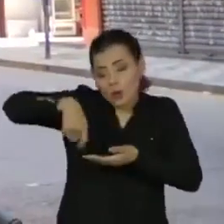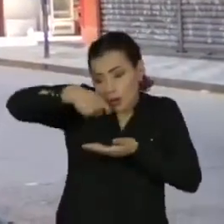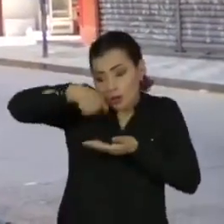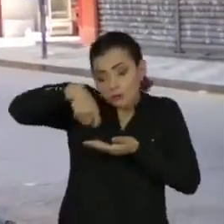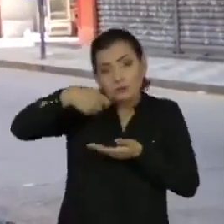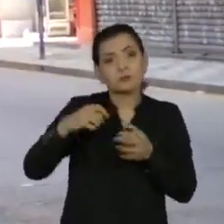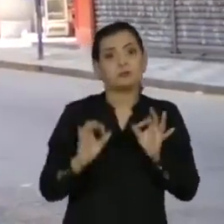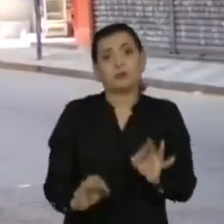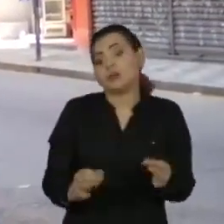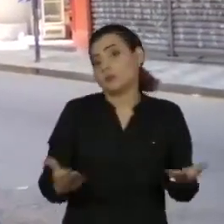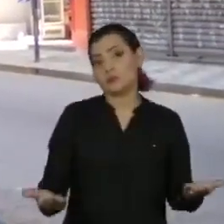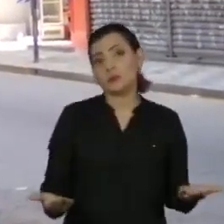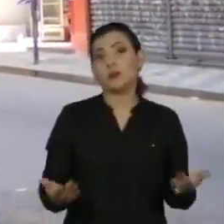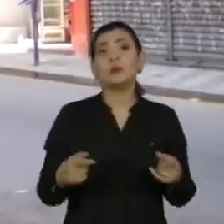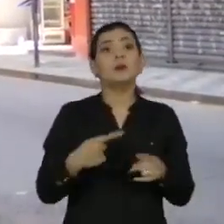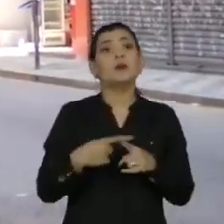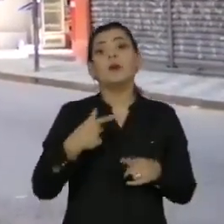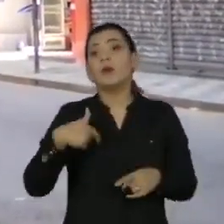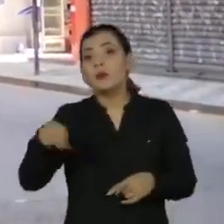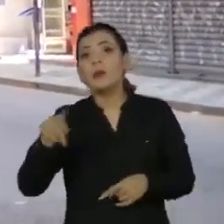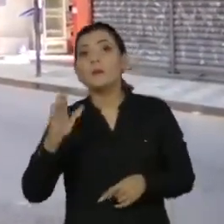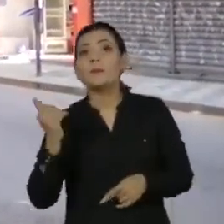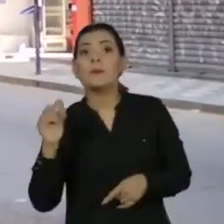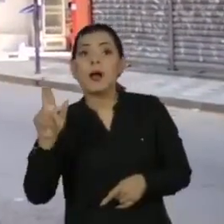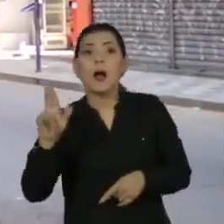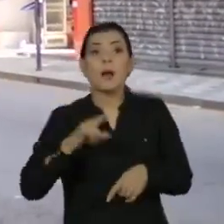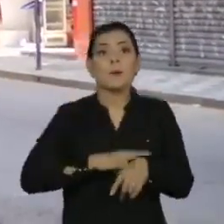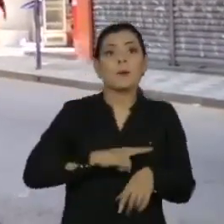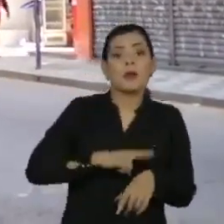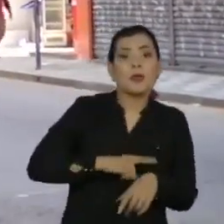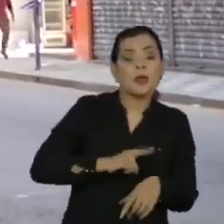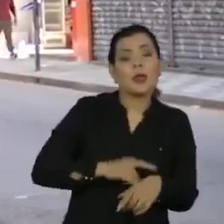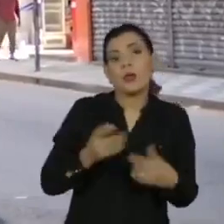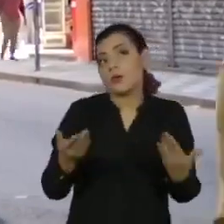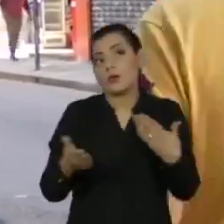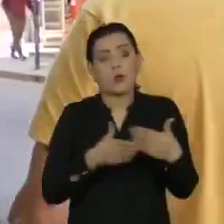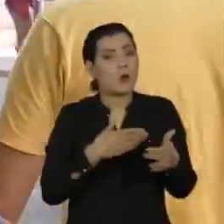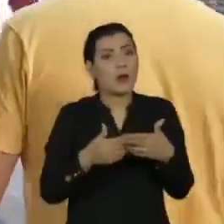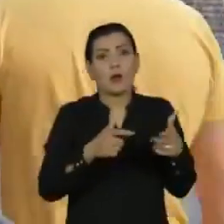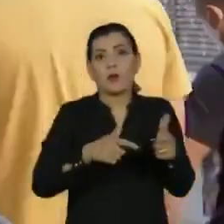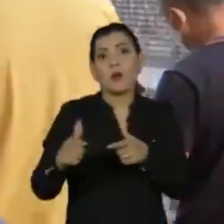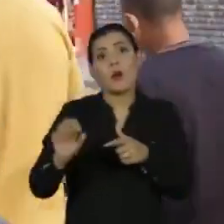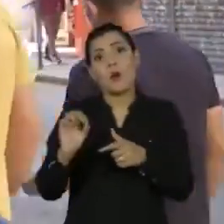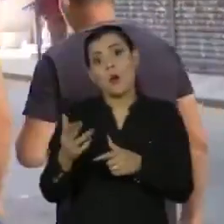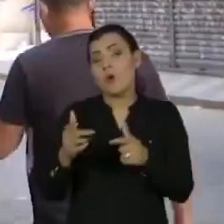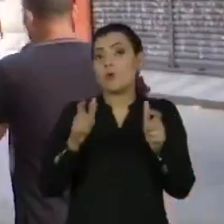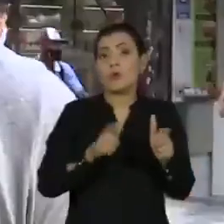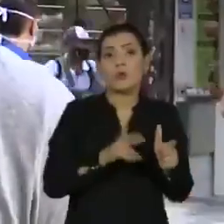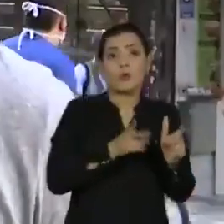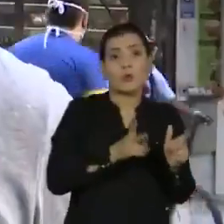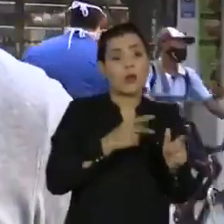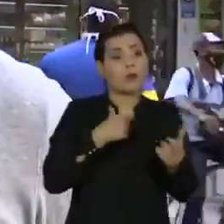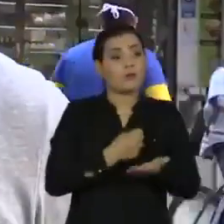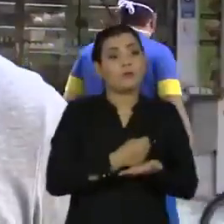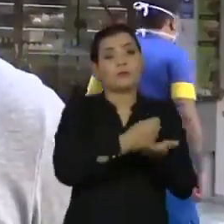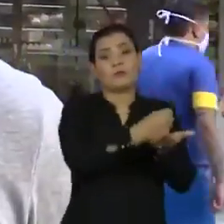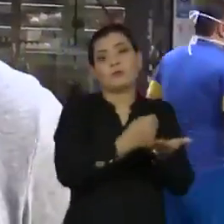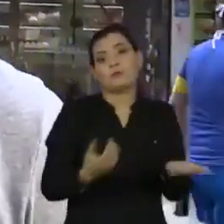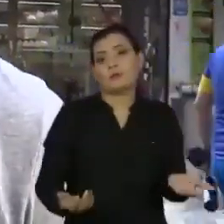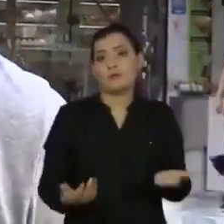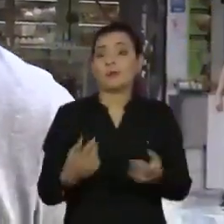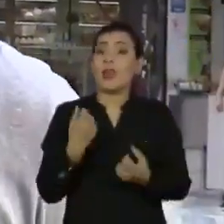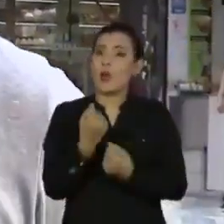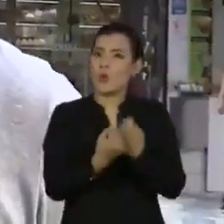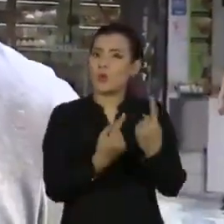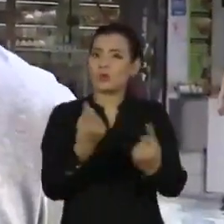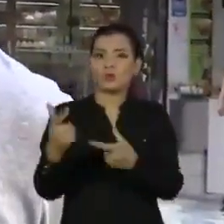geralmente, pedir para ir em bar, em algum lugar para usar o banheiro. Ou no próprio lugar que a gente está retirando. Só que tem alguns lugares